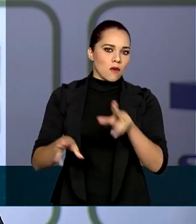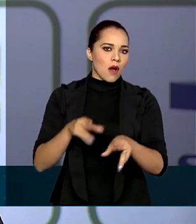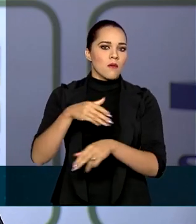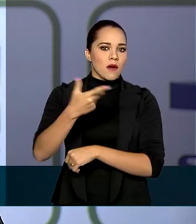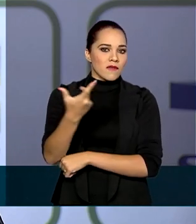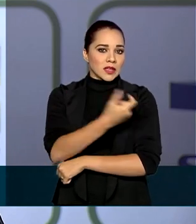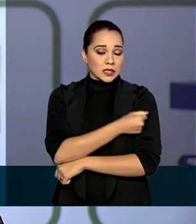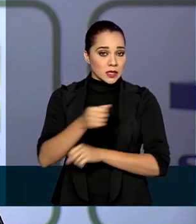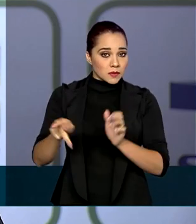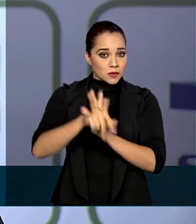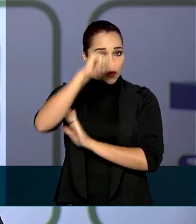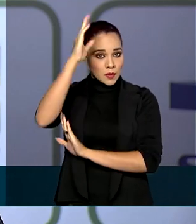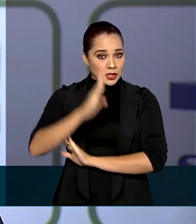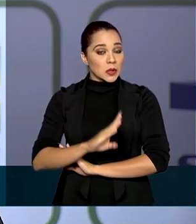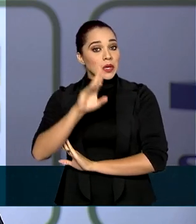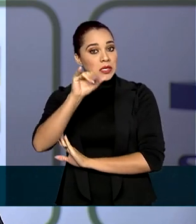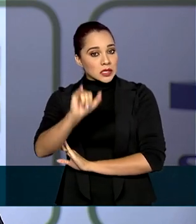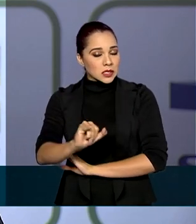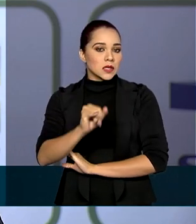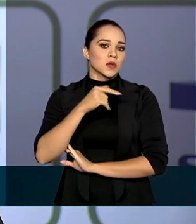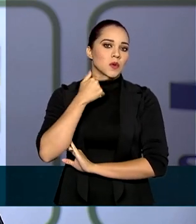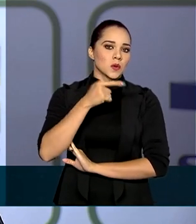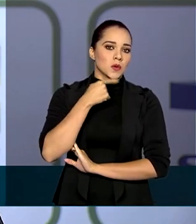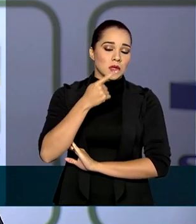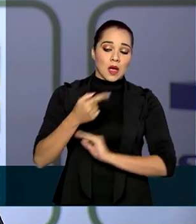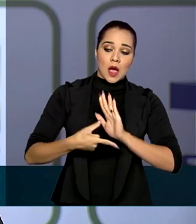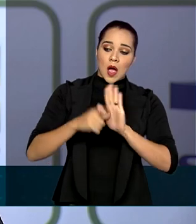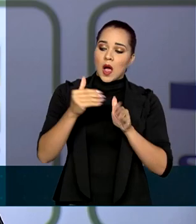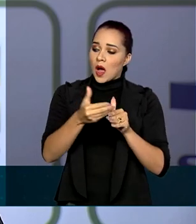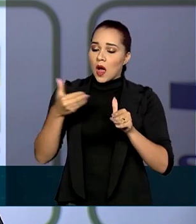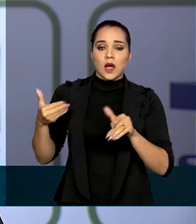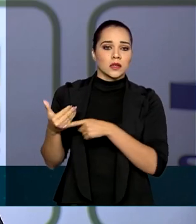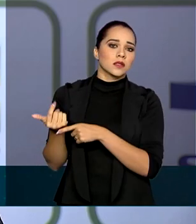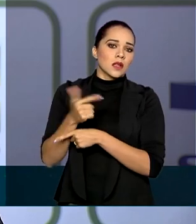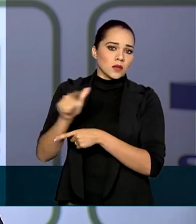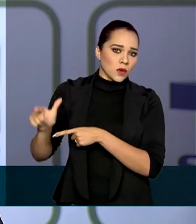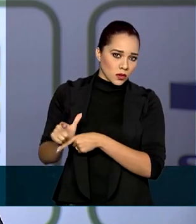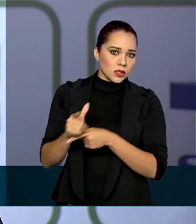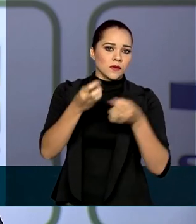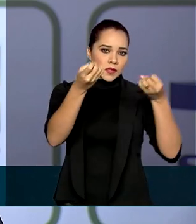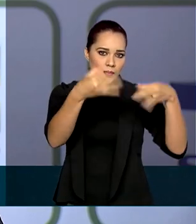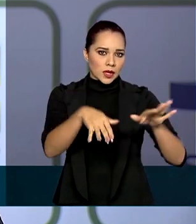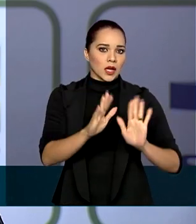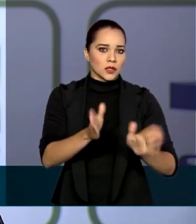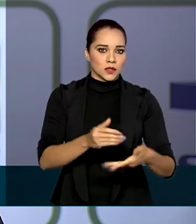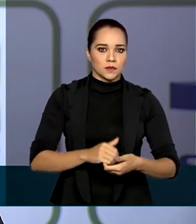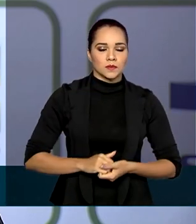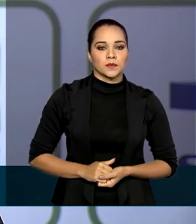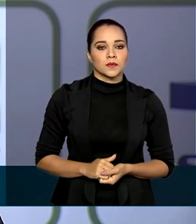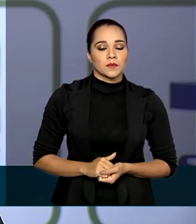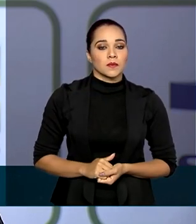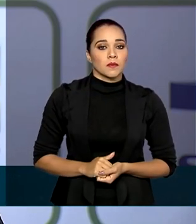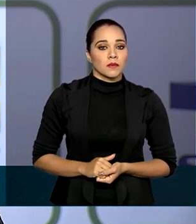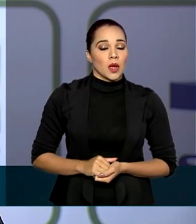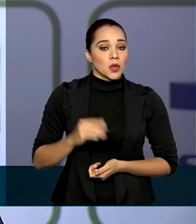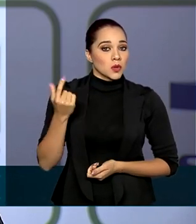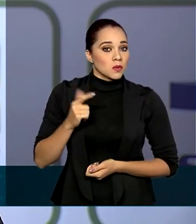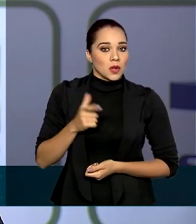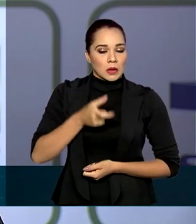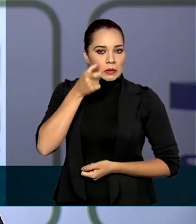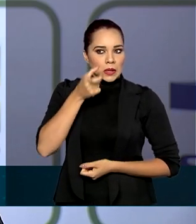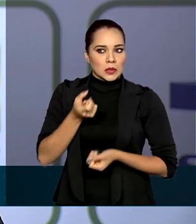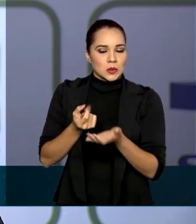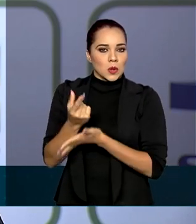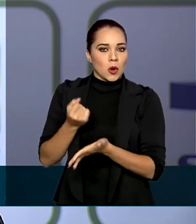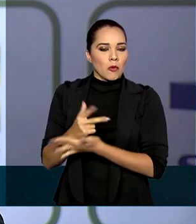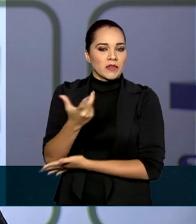brasileira, caso fiquem disponíveis antes das outras possibilidades citadas. Não há intenção de